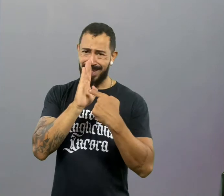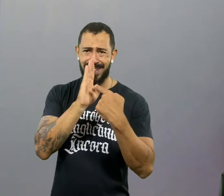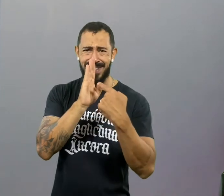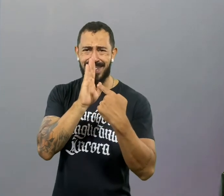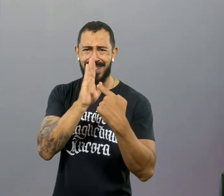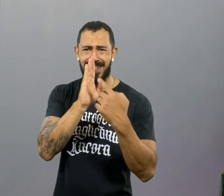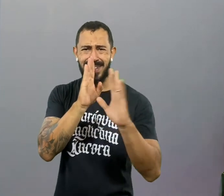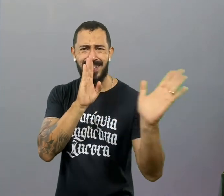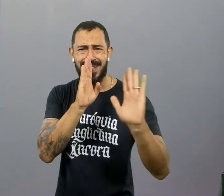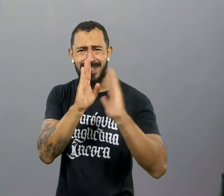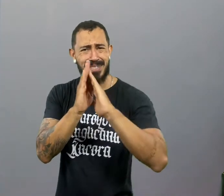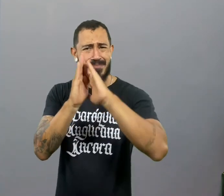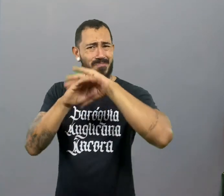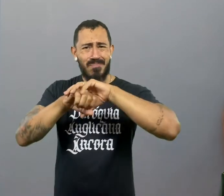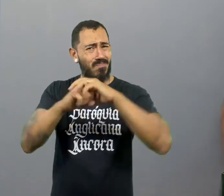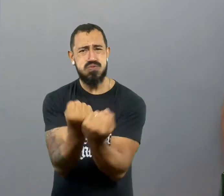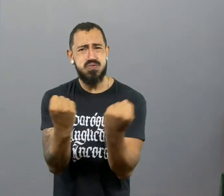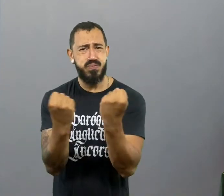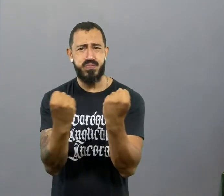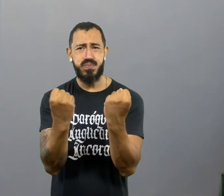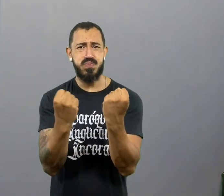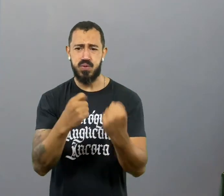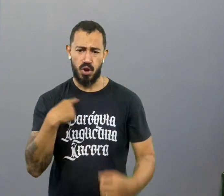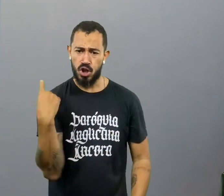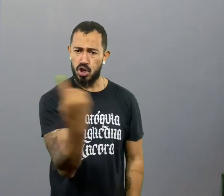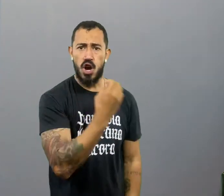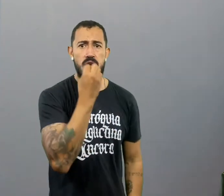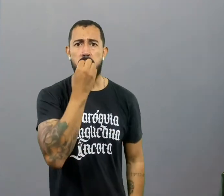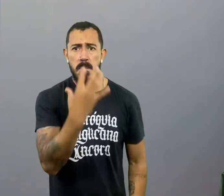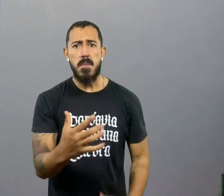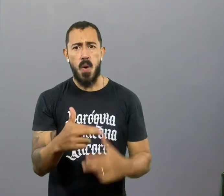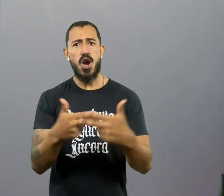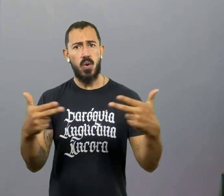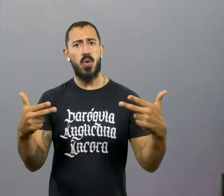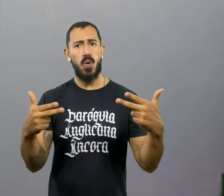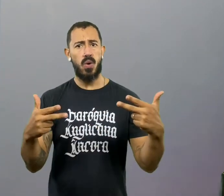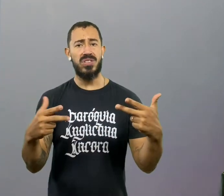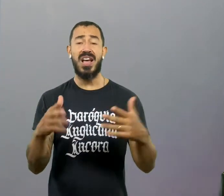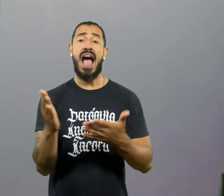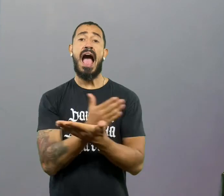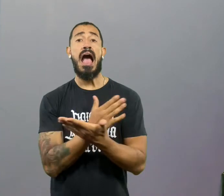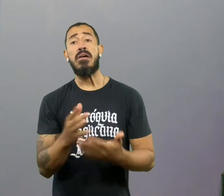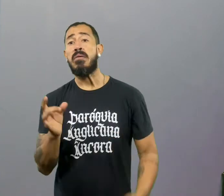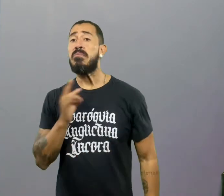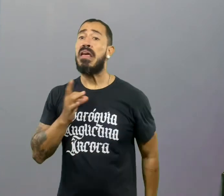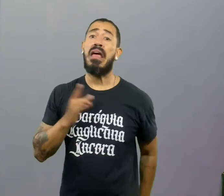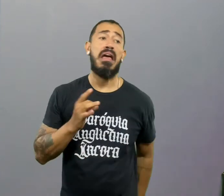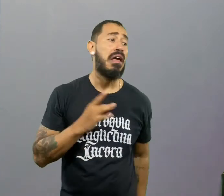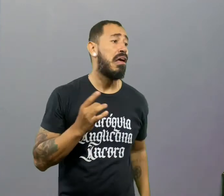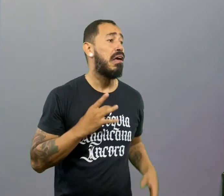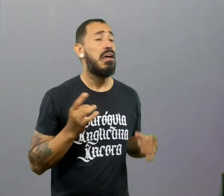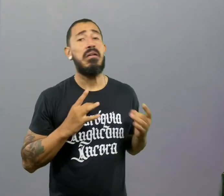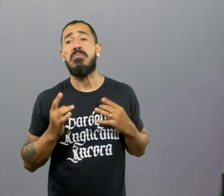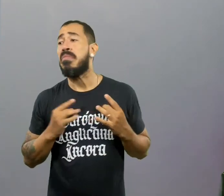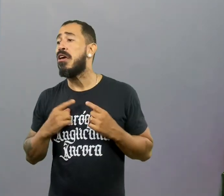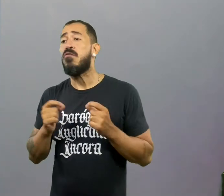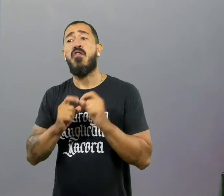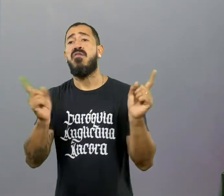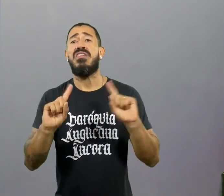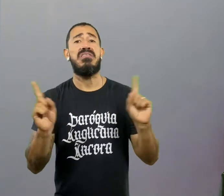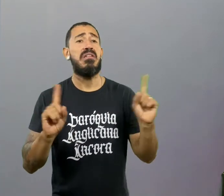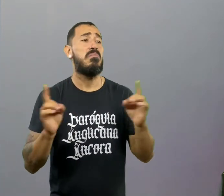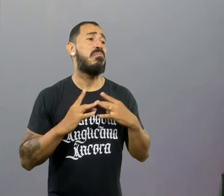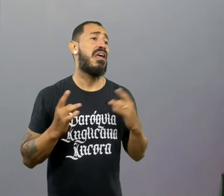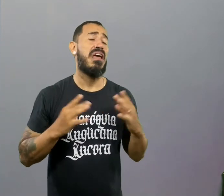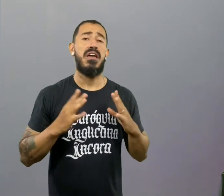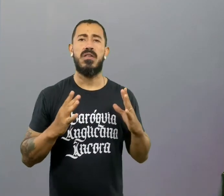Isso é uma pessoa de propósito, decisão, para que você possa executar boas tarefas. Tem gente que tem medo de que as coisas não dê certo. Por isso, ele não se embrenha em